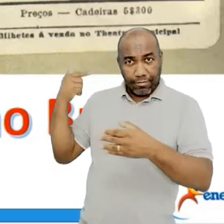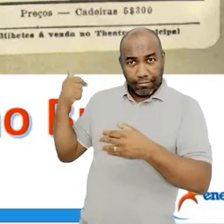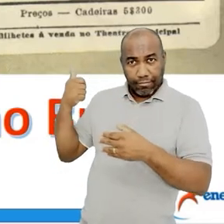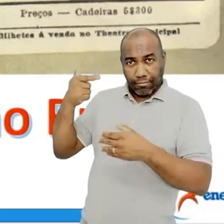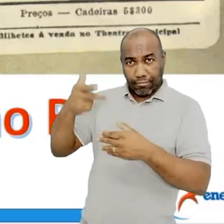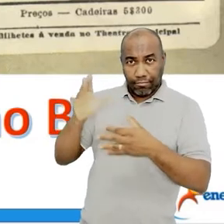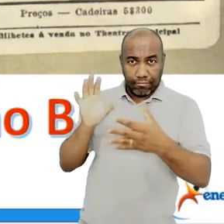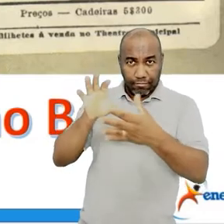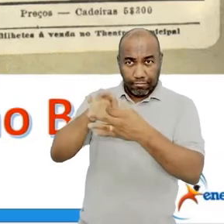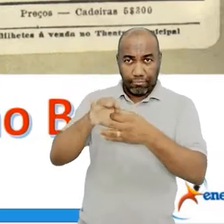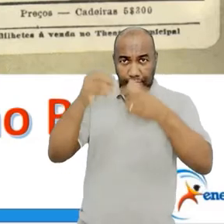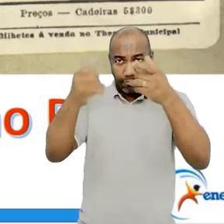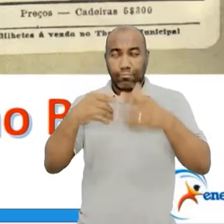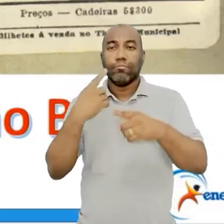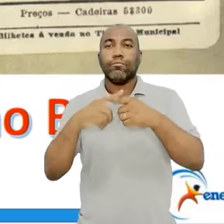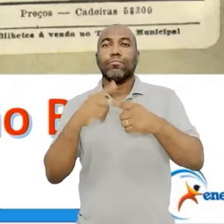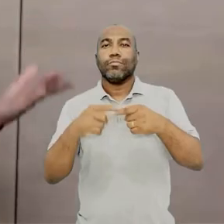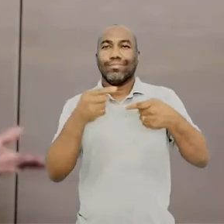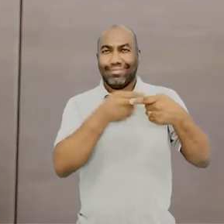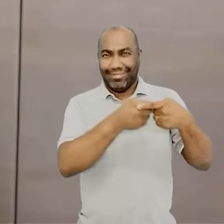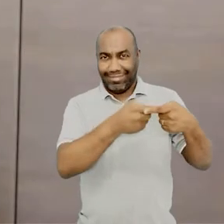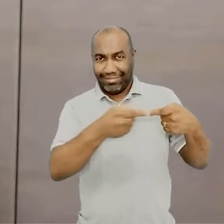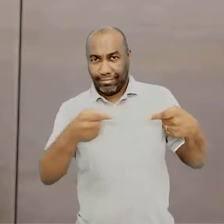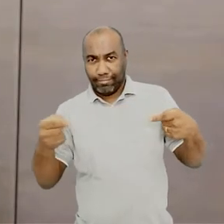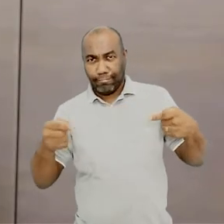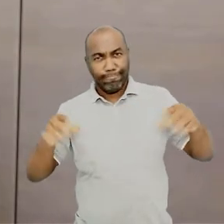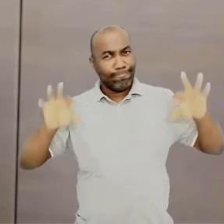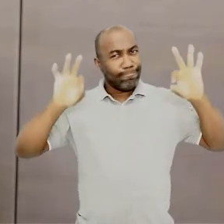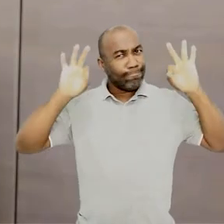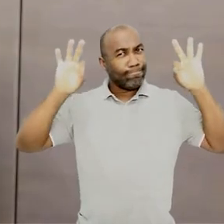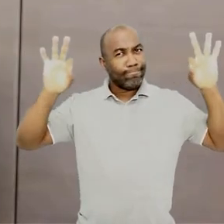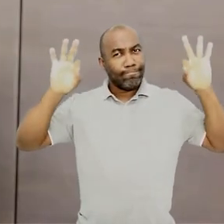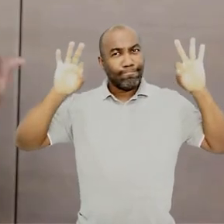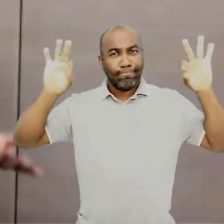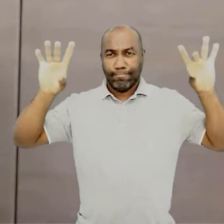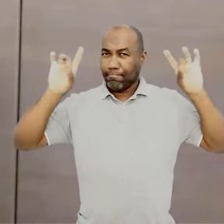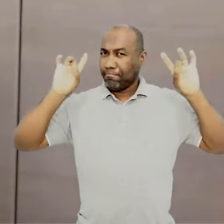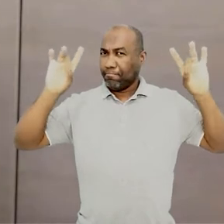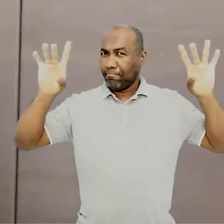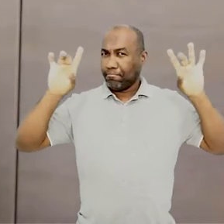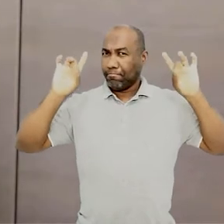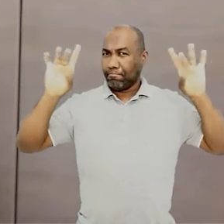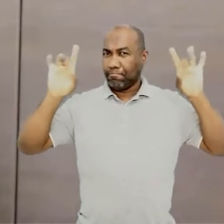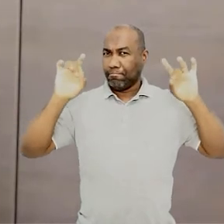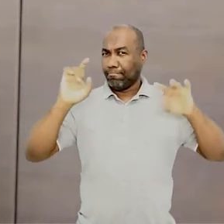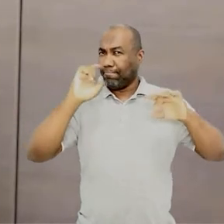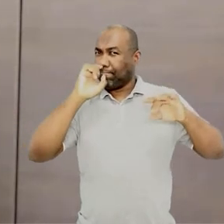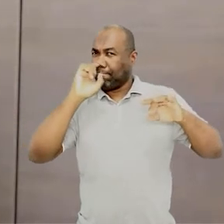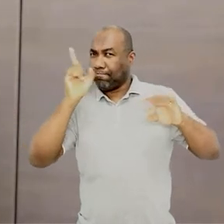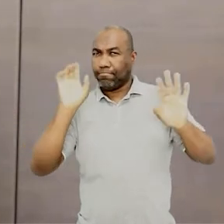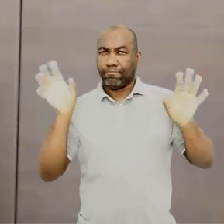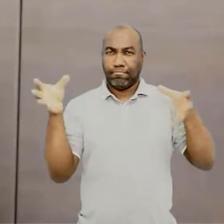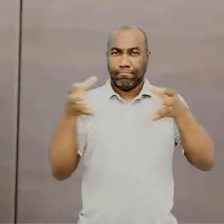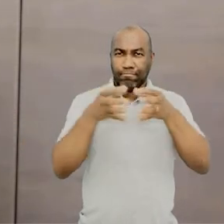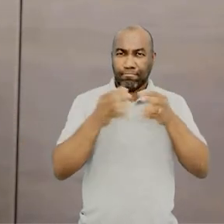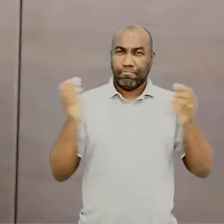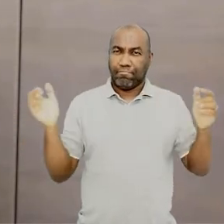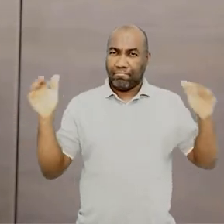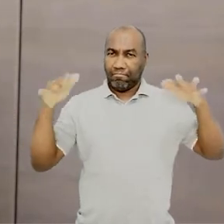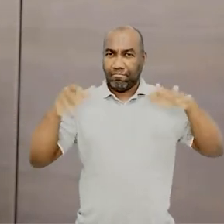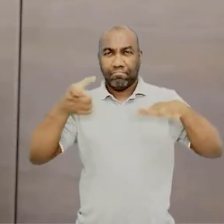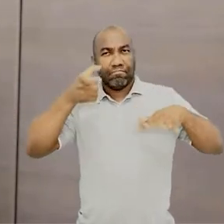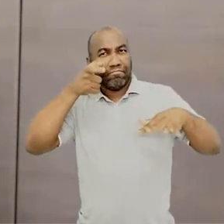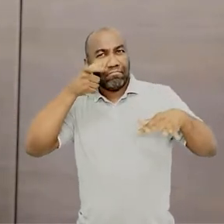Assim que termina esse mega evento chique, né? Burguês e tudo mais,